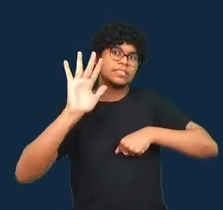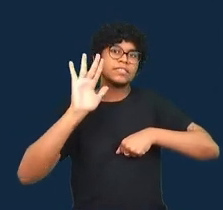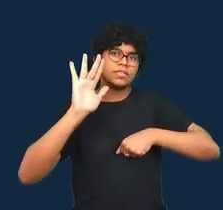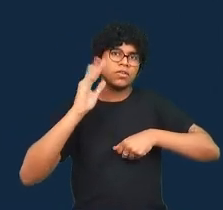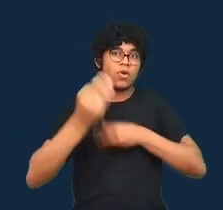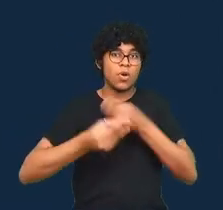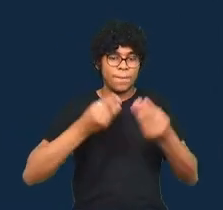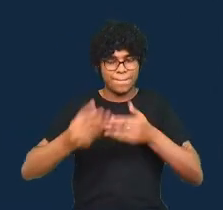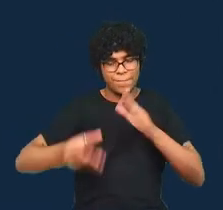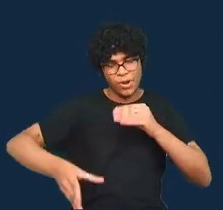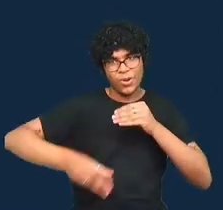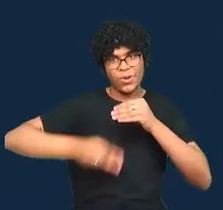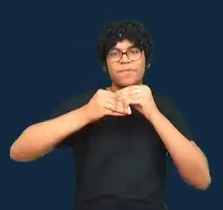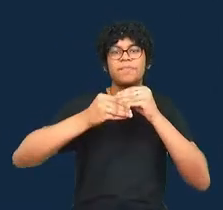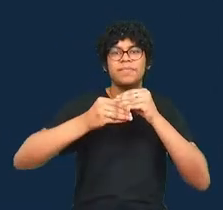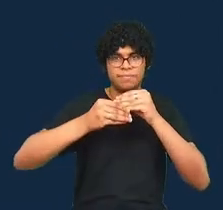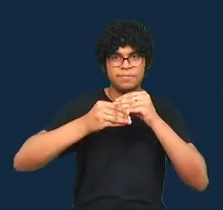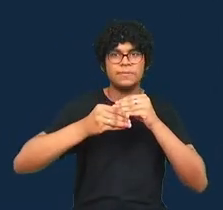descreve como